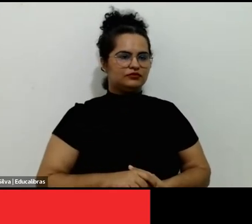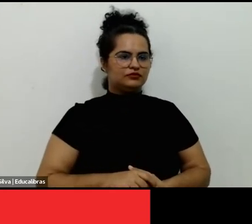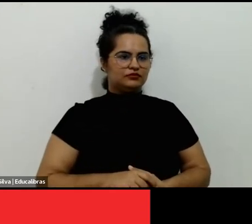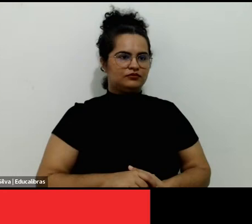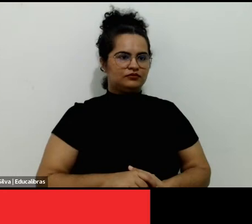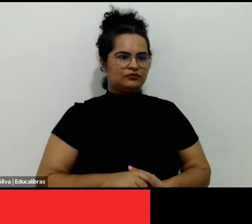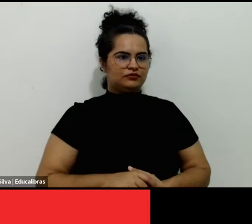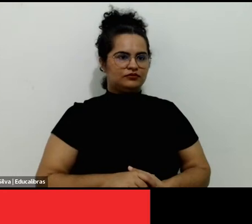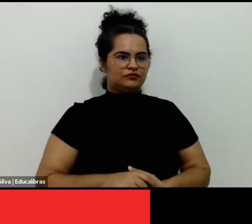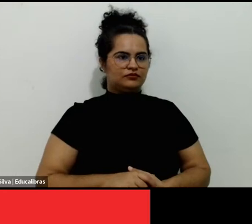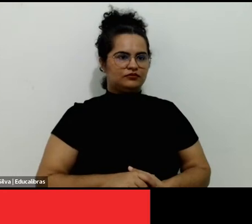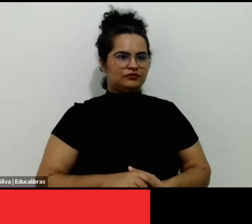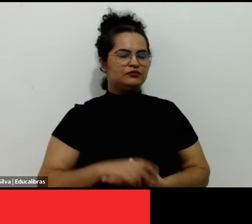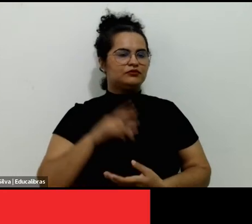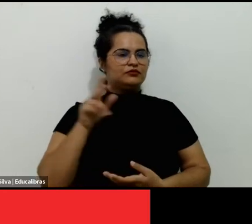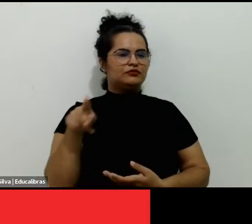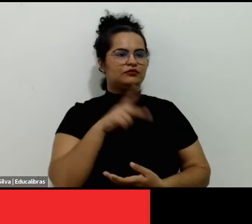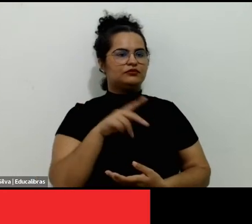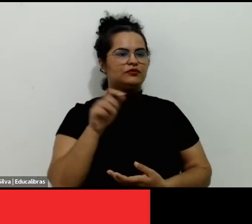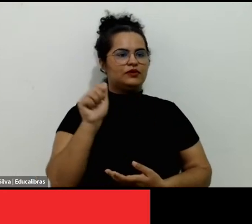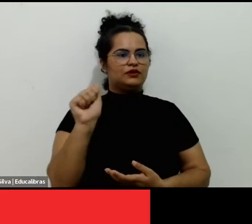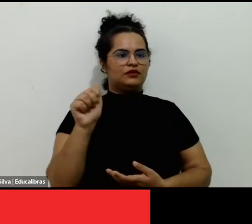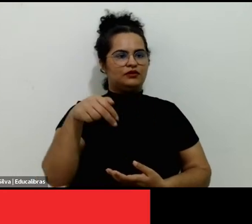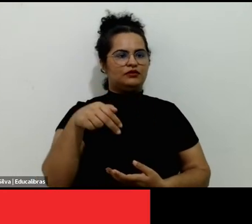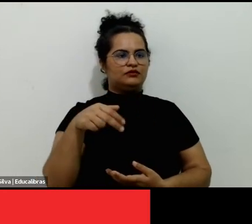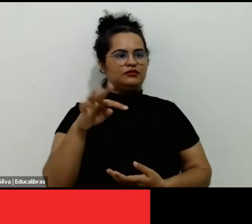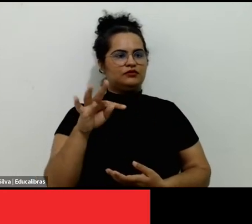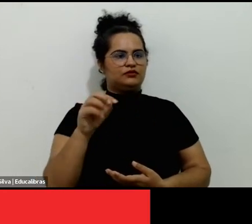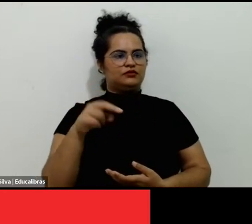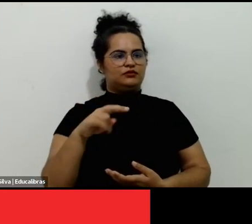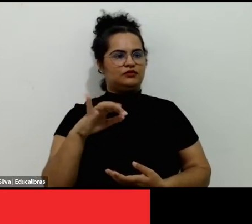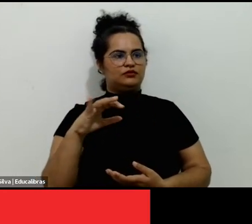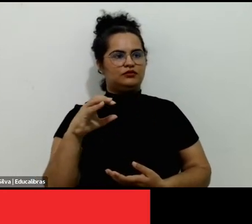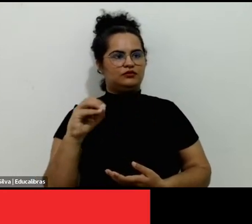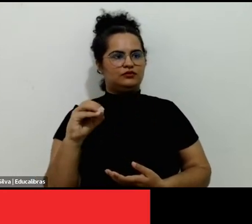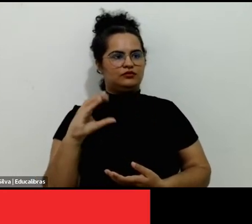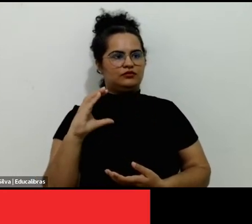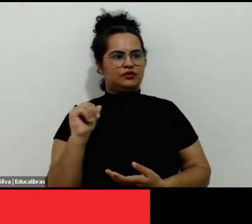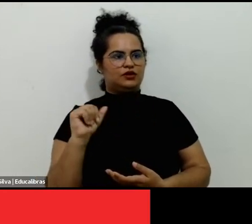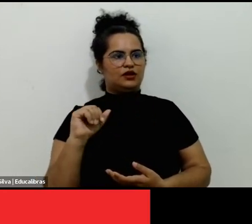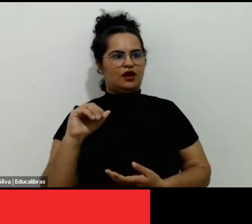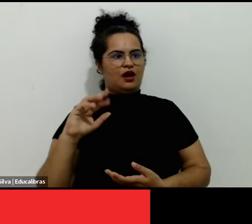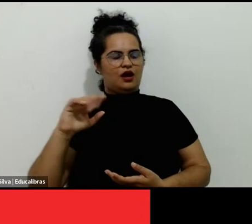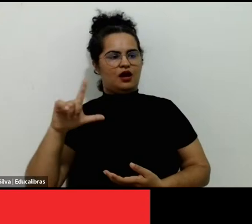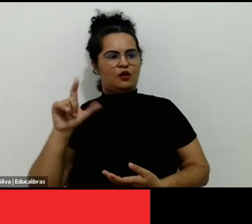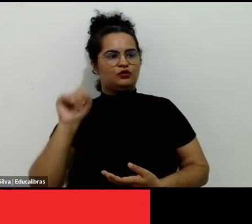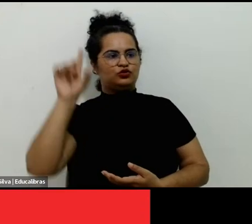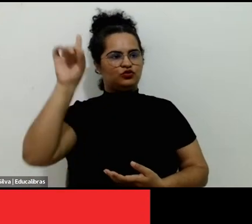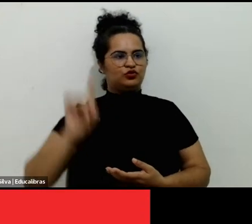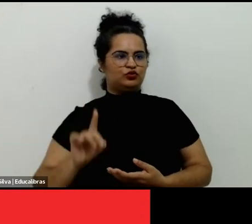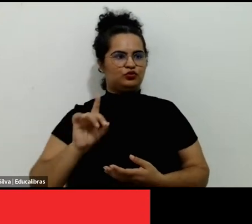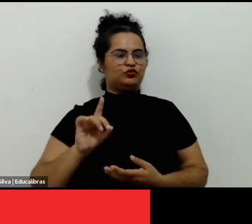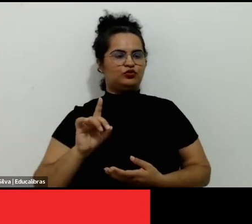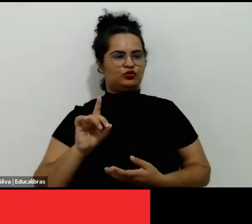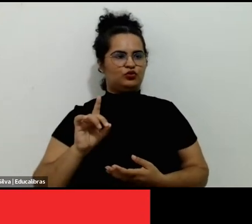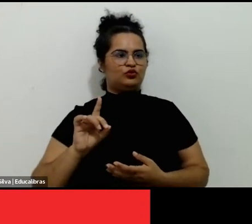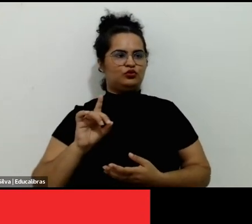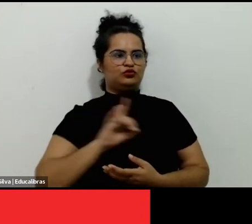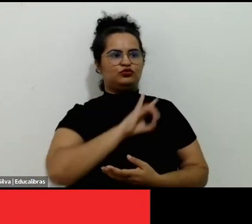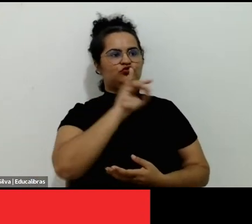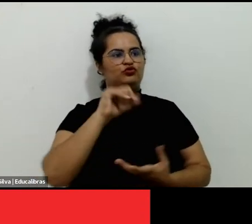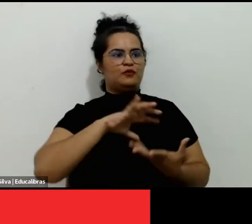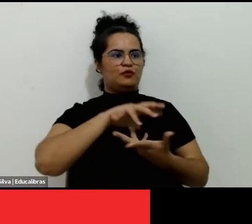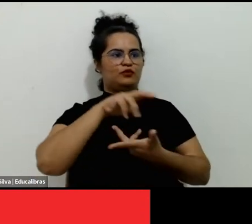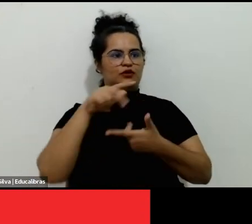e o professor Antônio Carlos Bramonte, diretor da Organização Mundial do Lazer e coordenador da mesa do Dia Mundial do Lazer